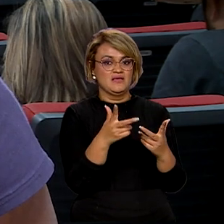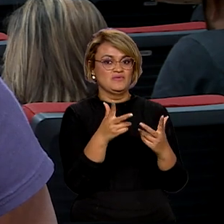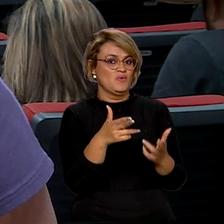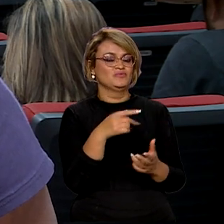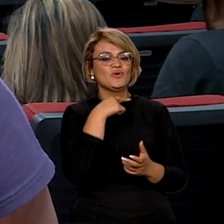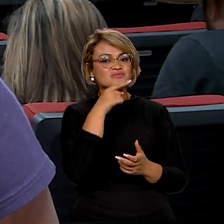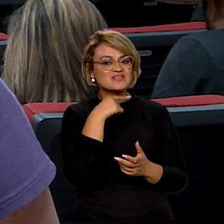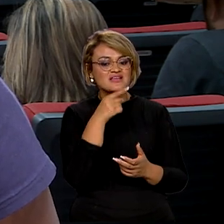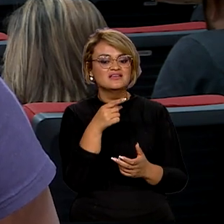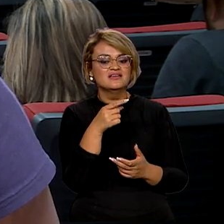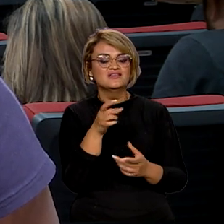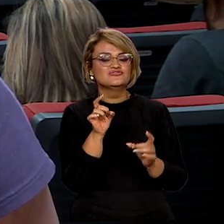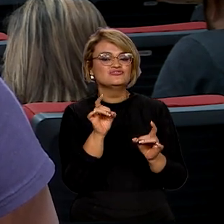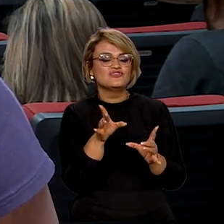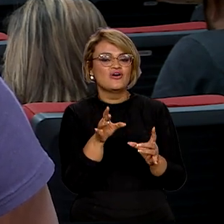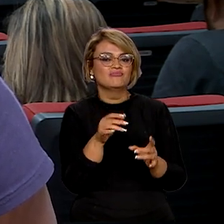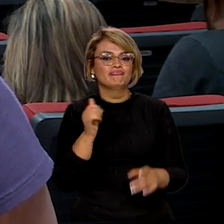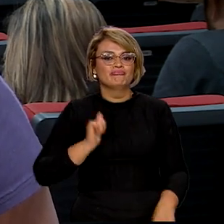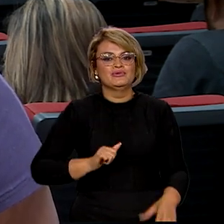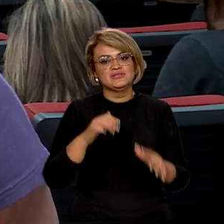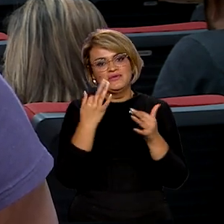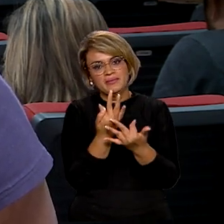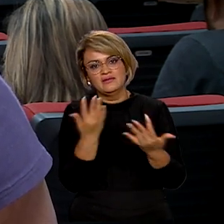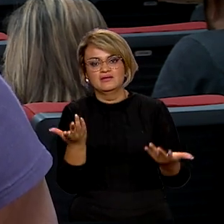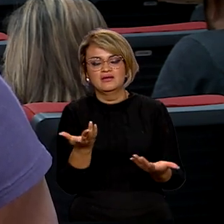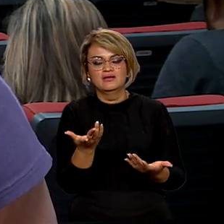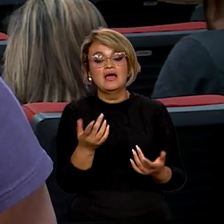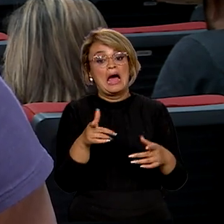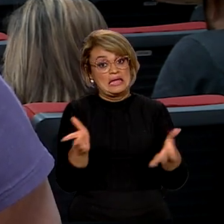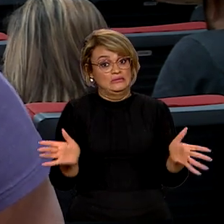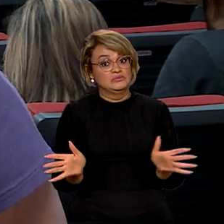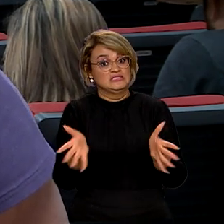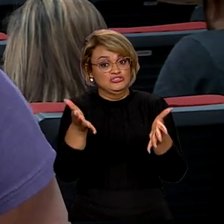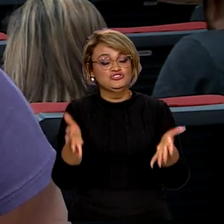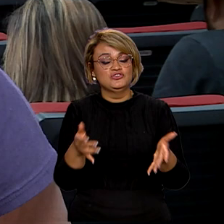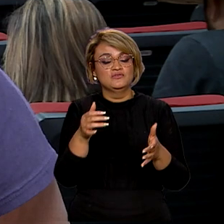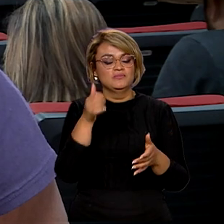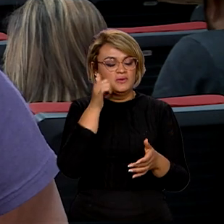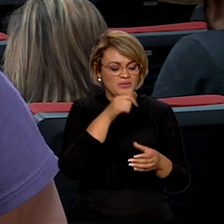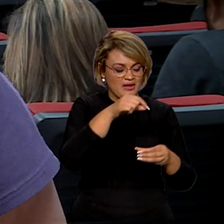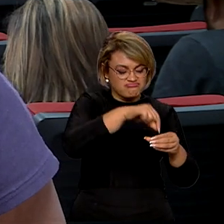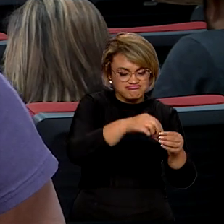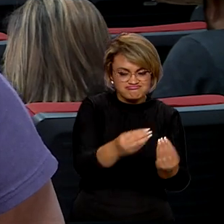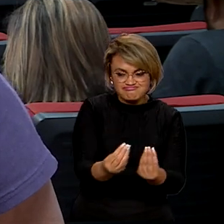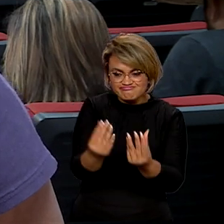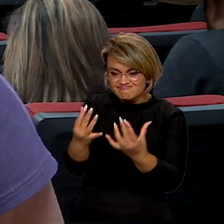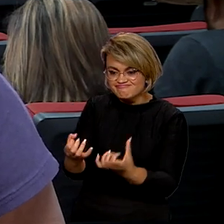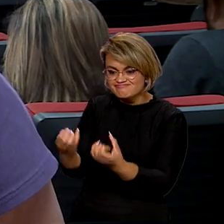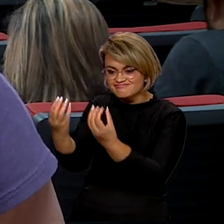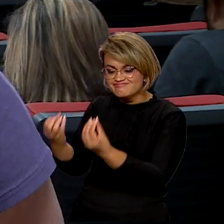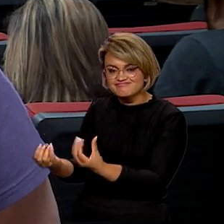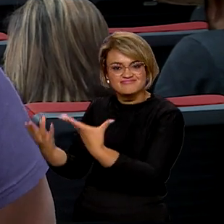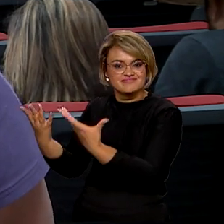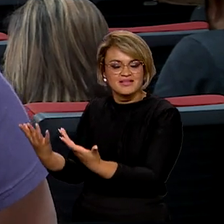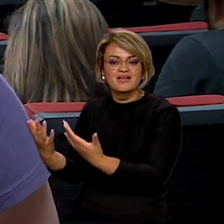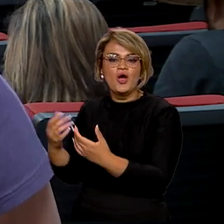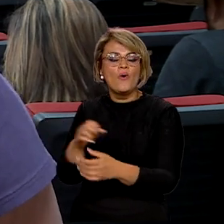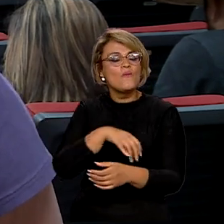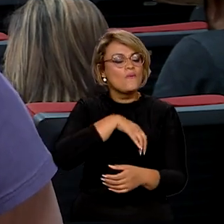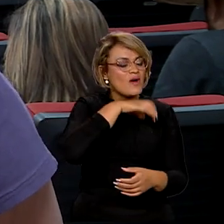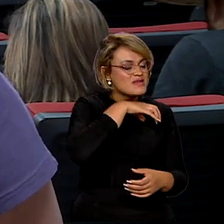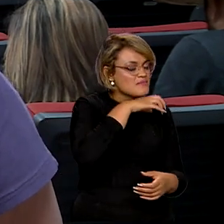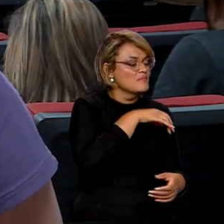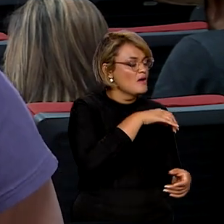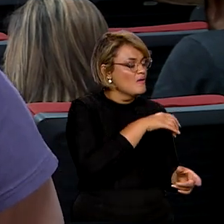Muitas das vezes só vivem com o Bolsa Família. Assim, é um incentivo para fazer uma horta dentro do seu sítio ou ter algum animal para fazer um